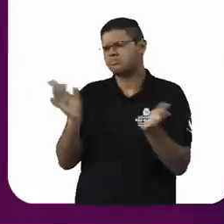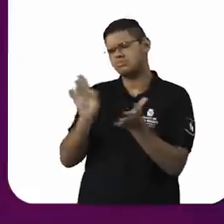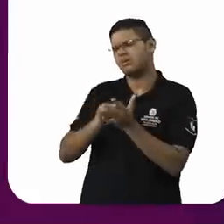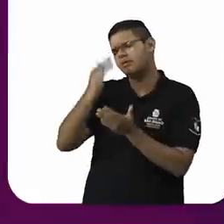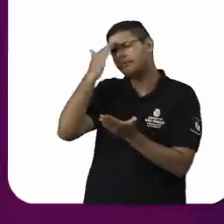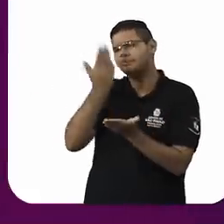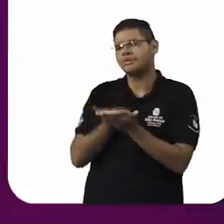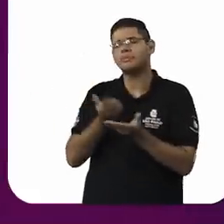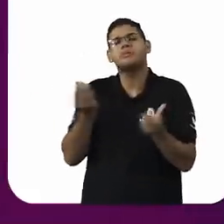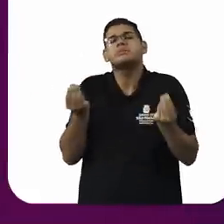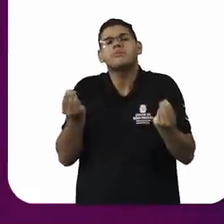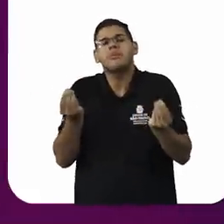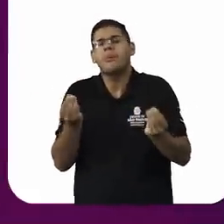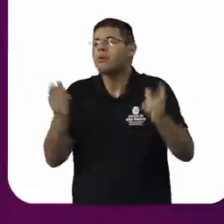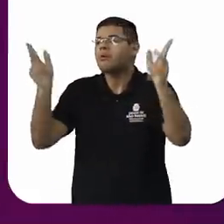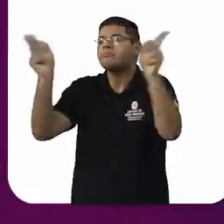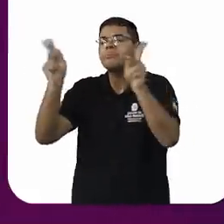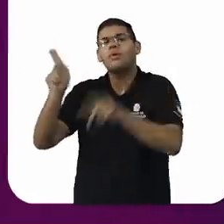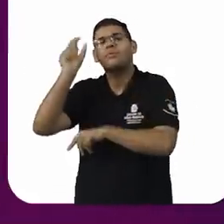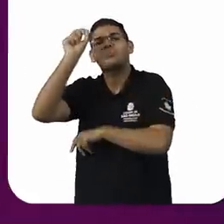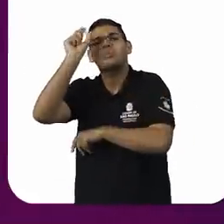promover cultura de paz